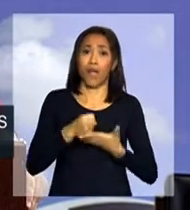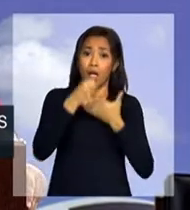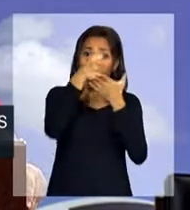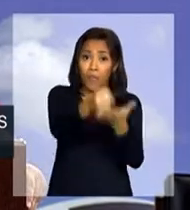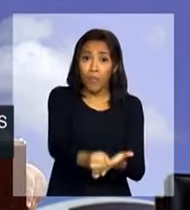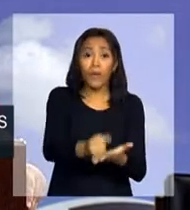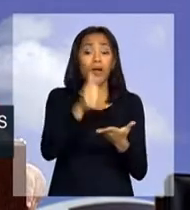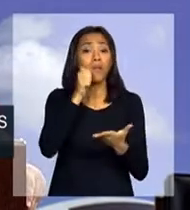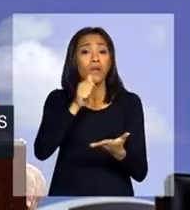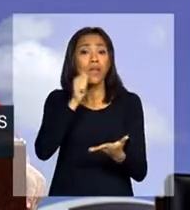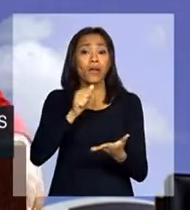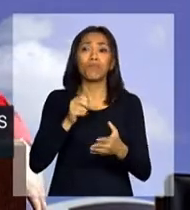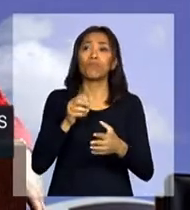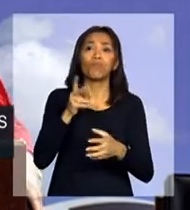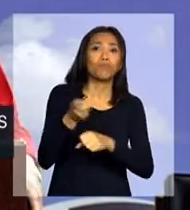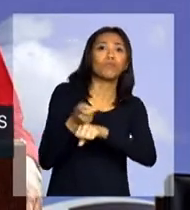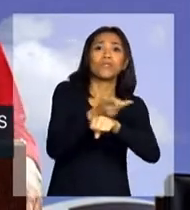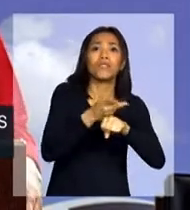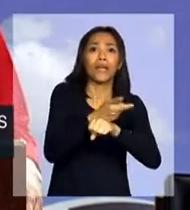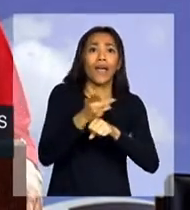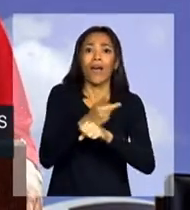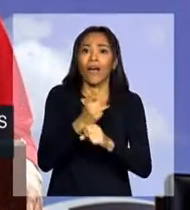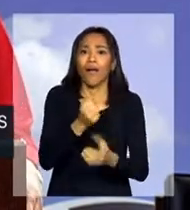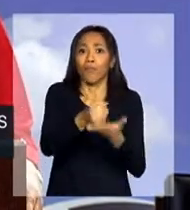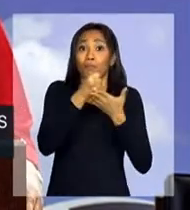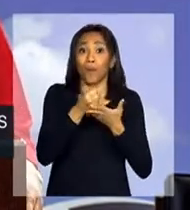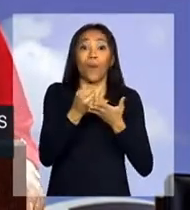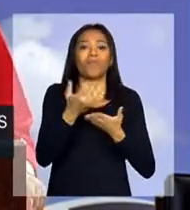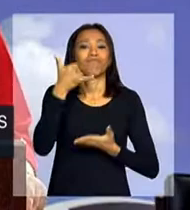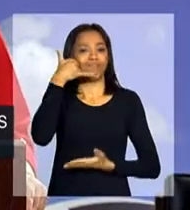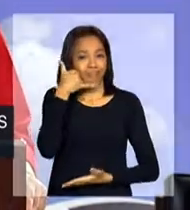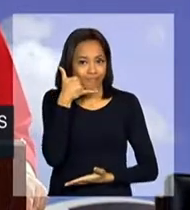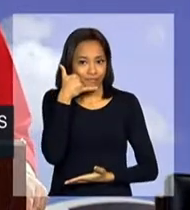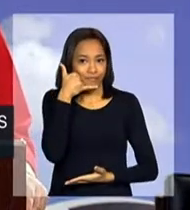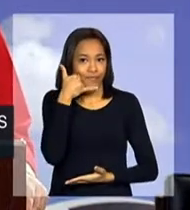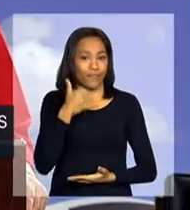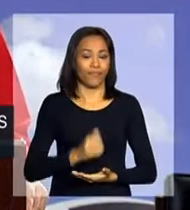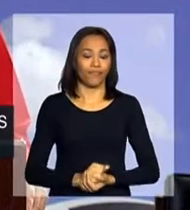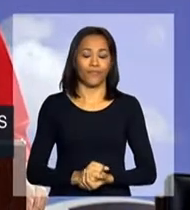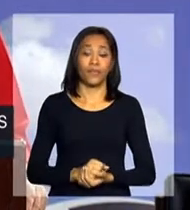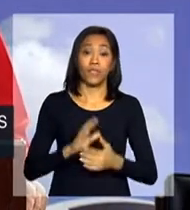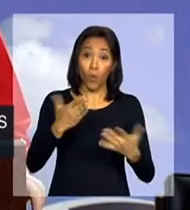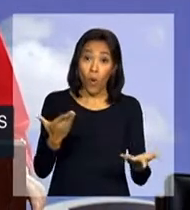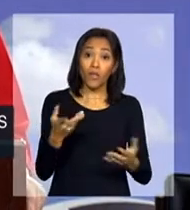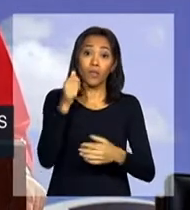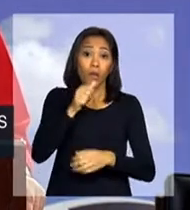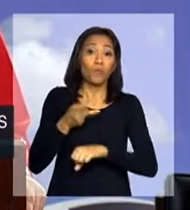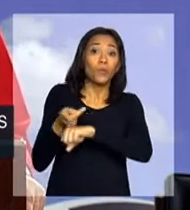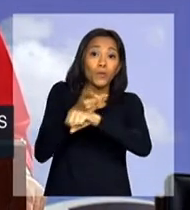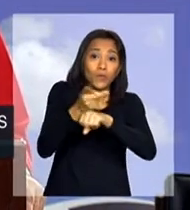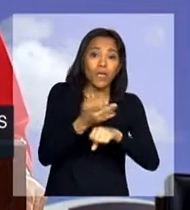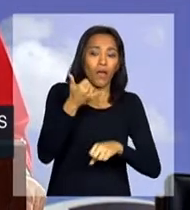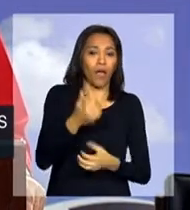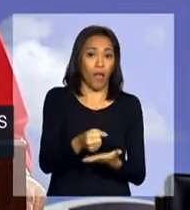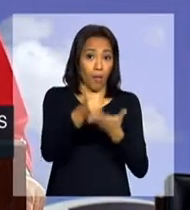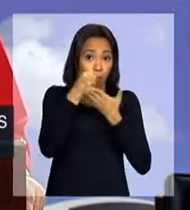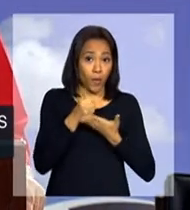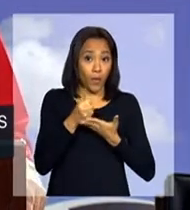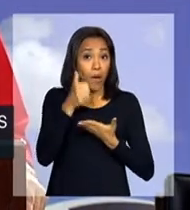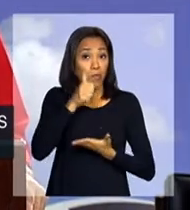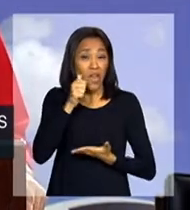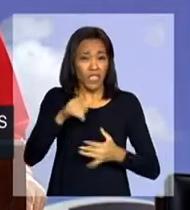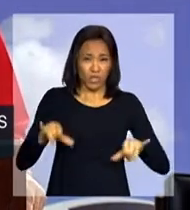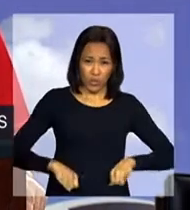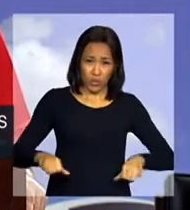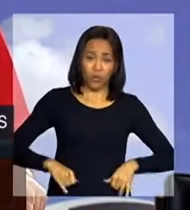buscar a proteção contra a violência. E, ao buscar apoio, a mulher vítima da violência, ela